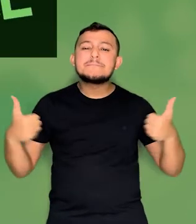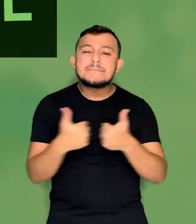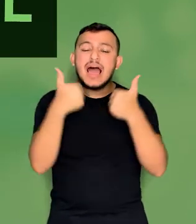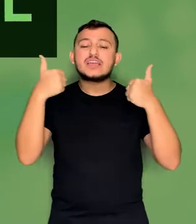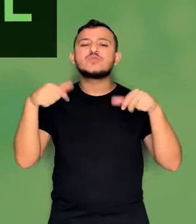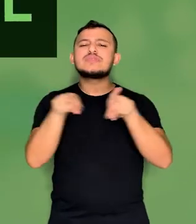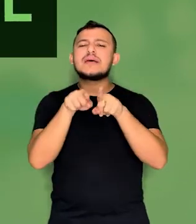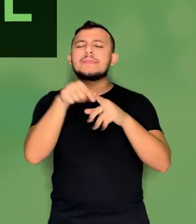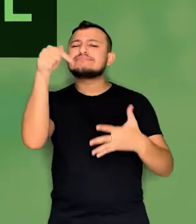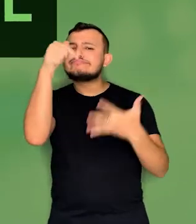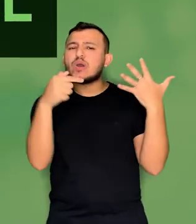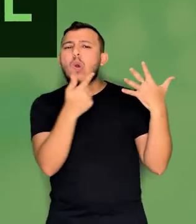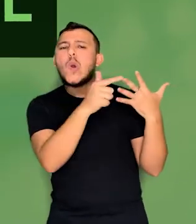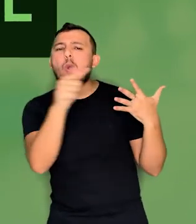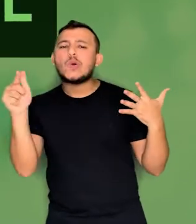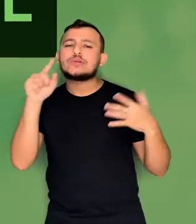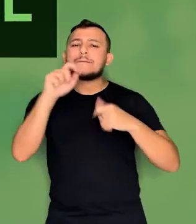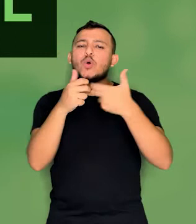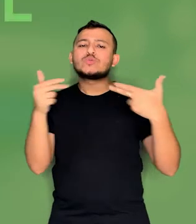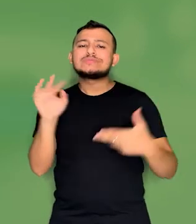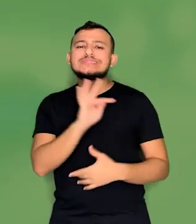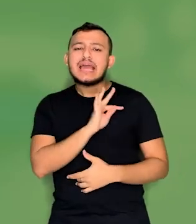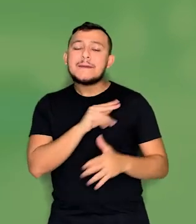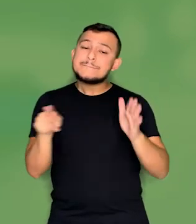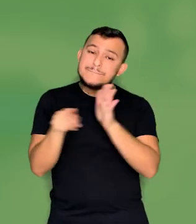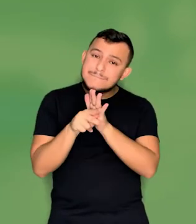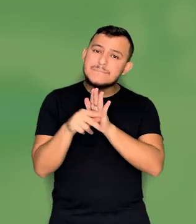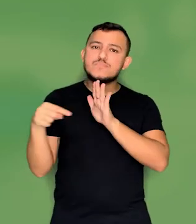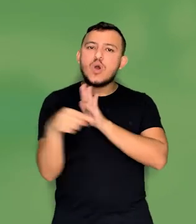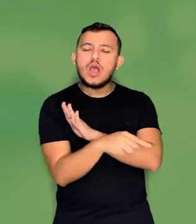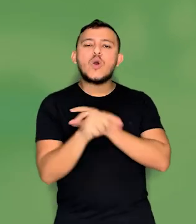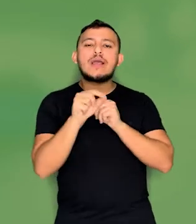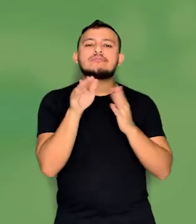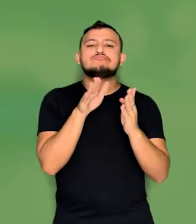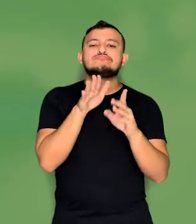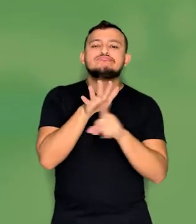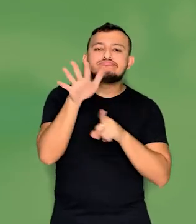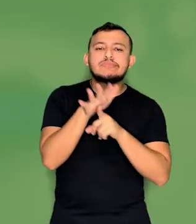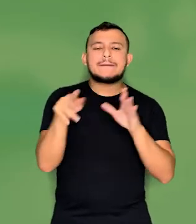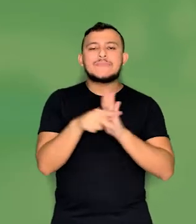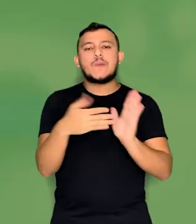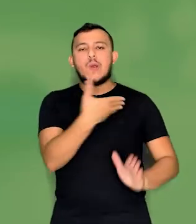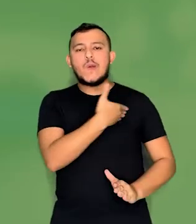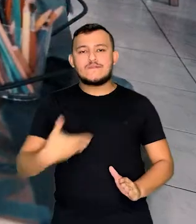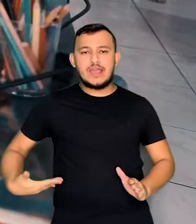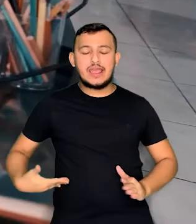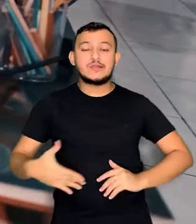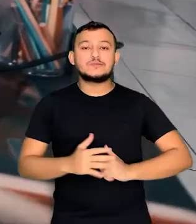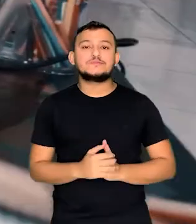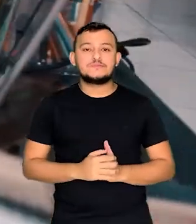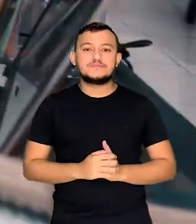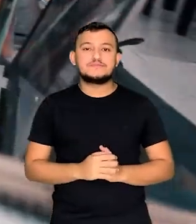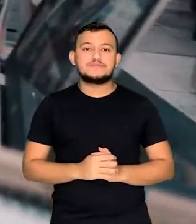simulações e outros produtos técnicos de formato apropriado para demandas governamentais.